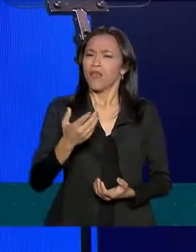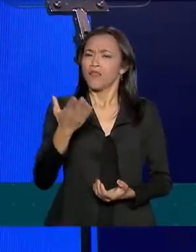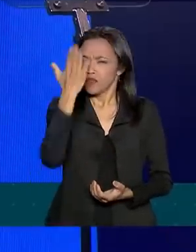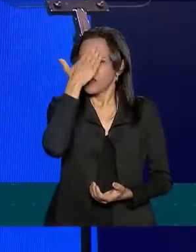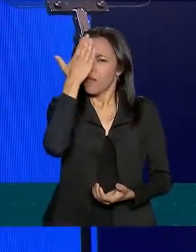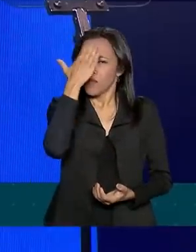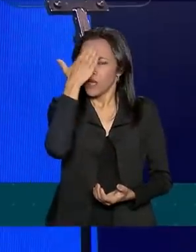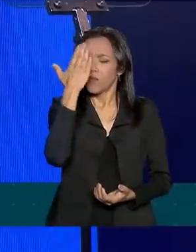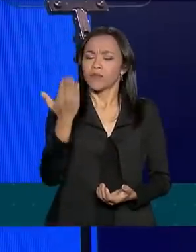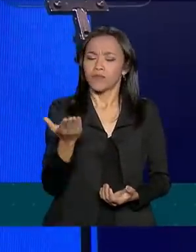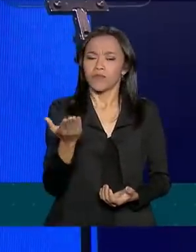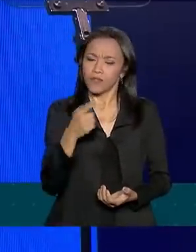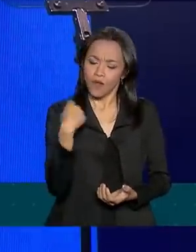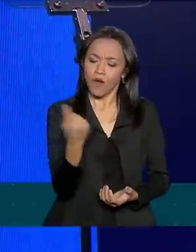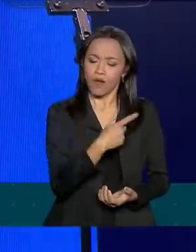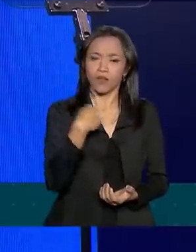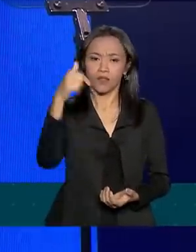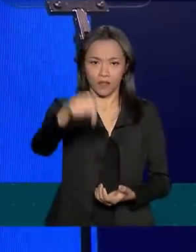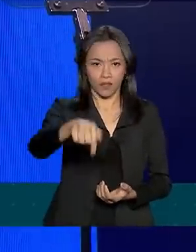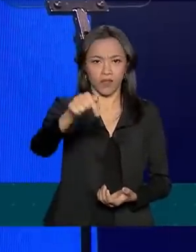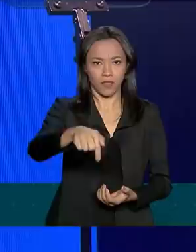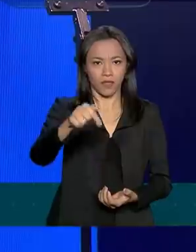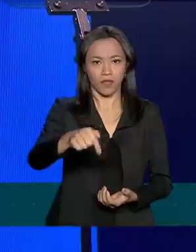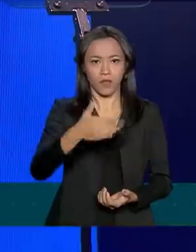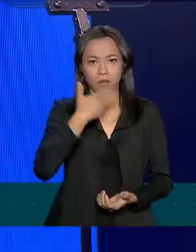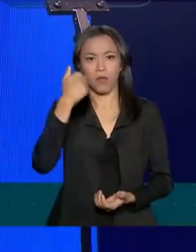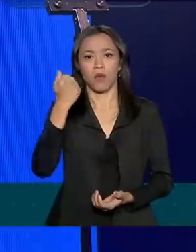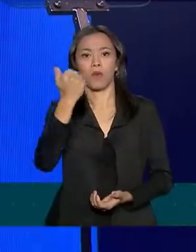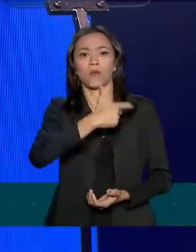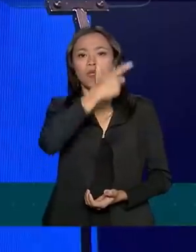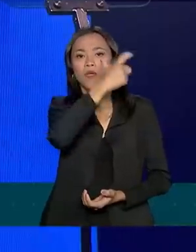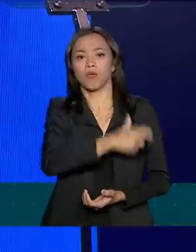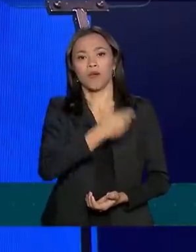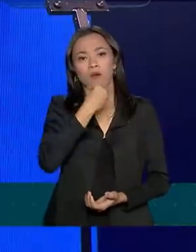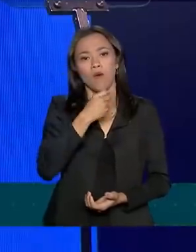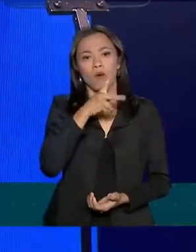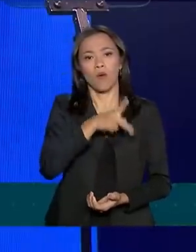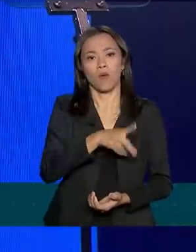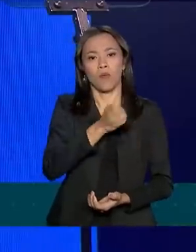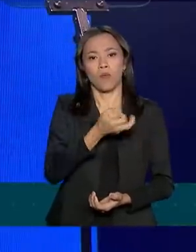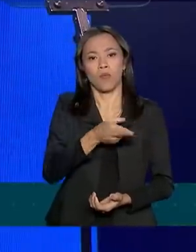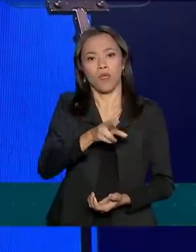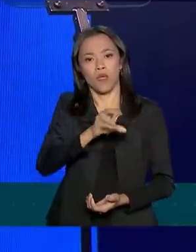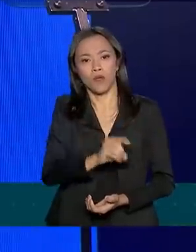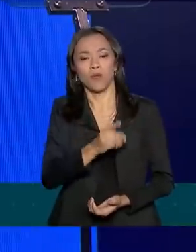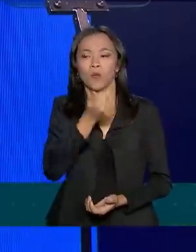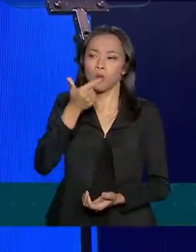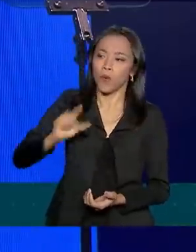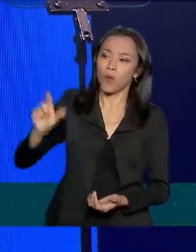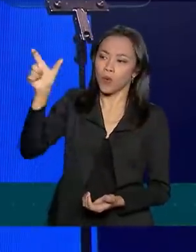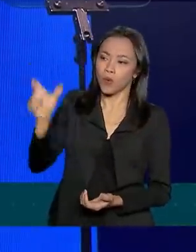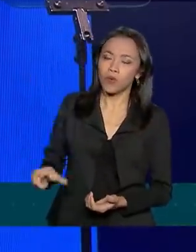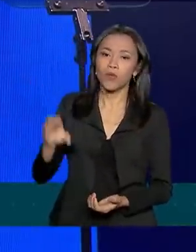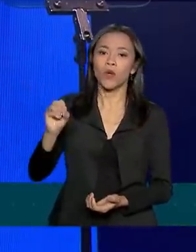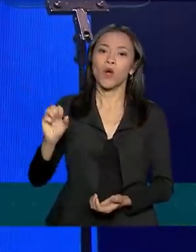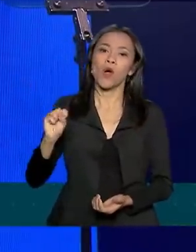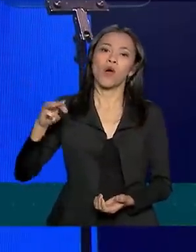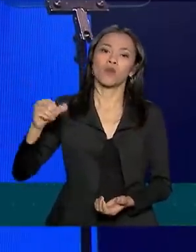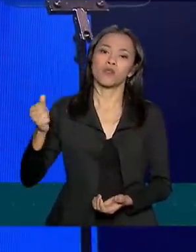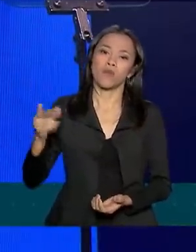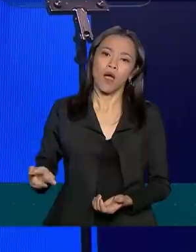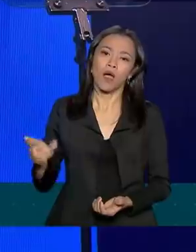eu, entre nós aqui, melhor do que o Pedro, melhor com as materras, que o Fernando Peixoto,